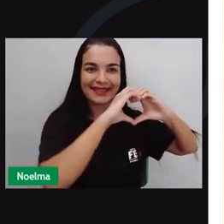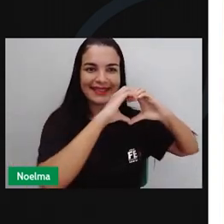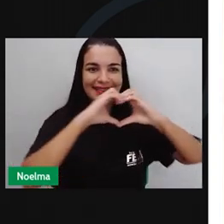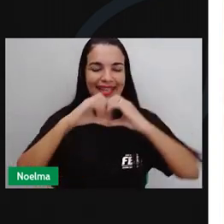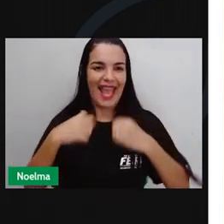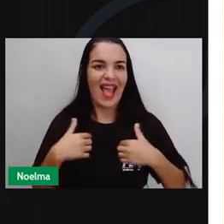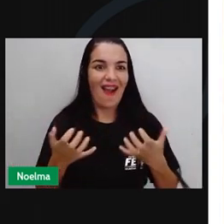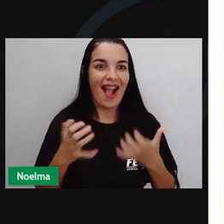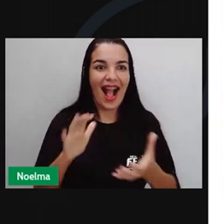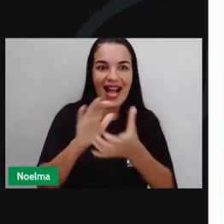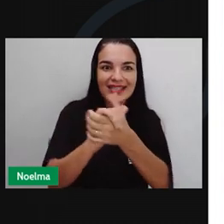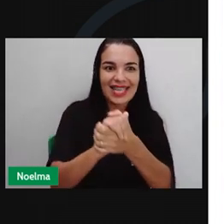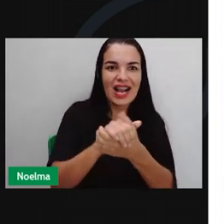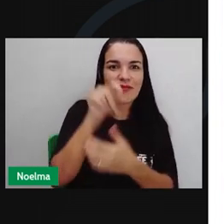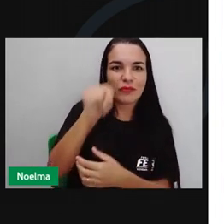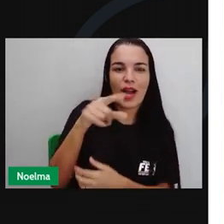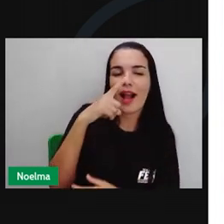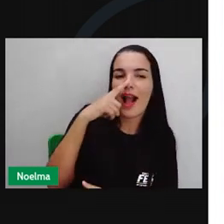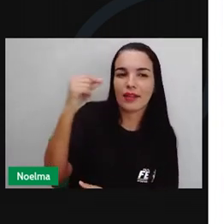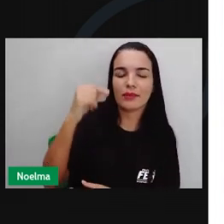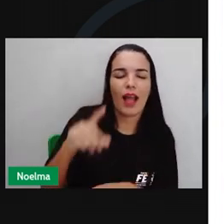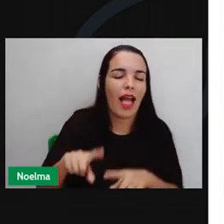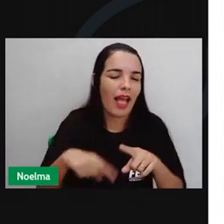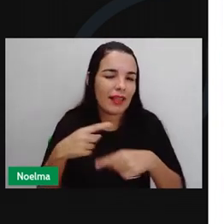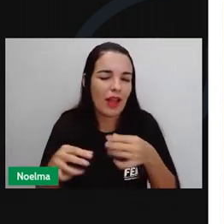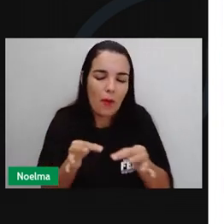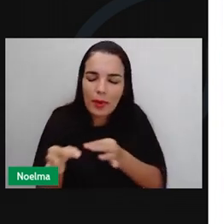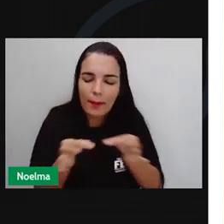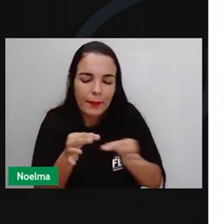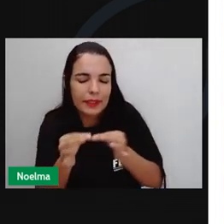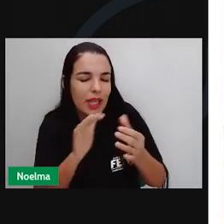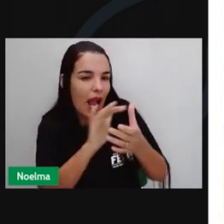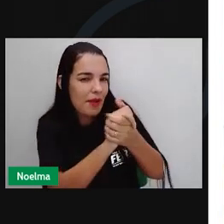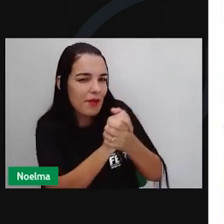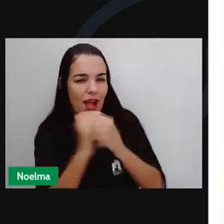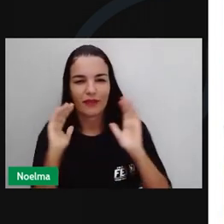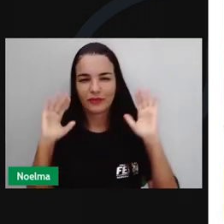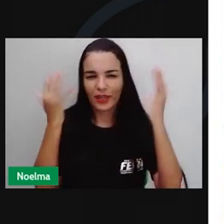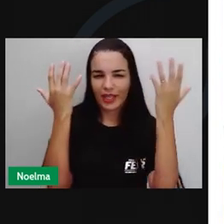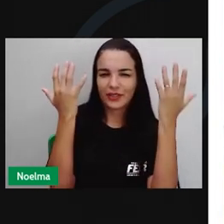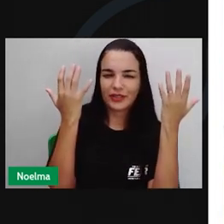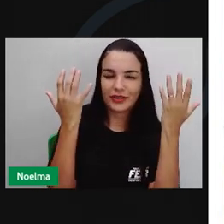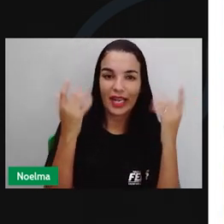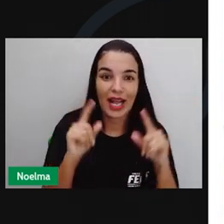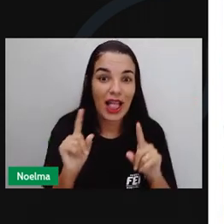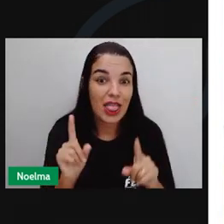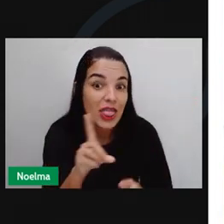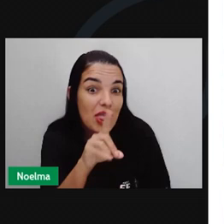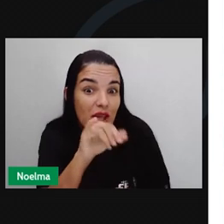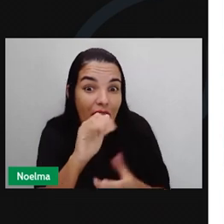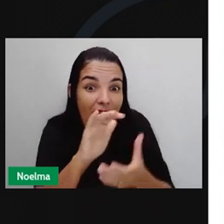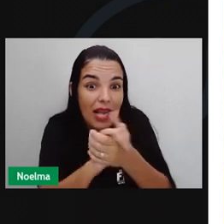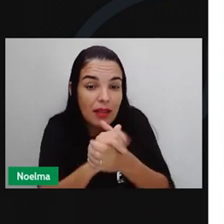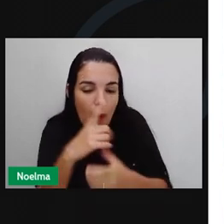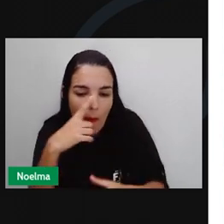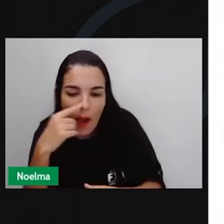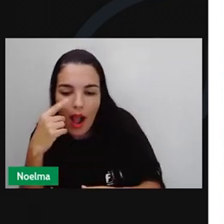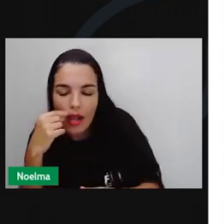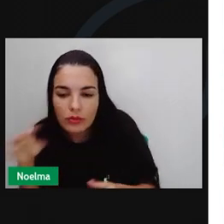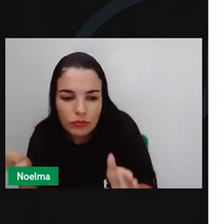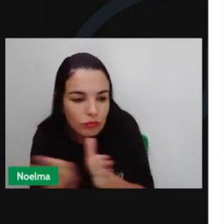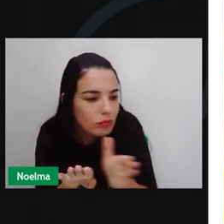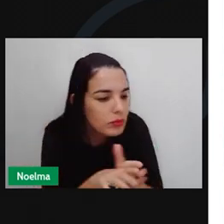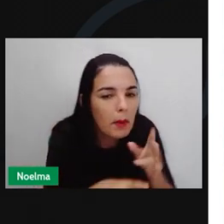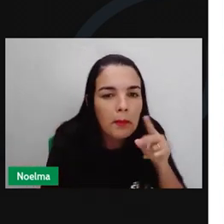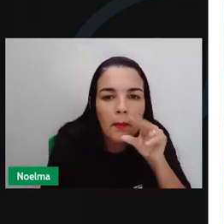você, rato. E começaram os preparativos para a festa. No dia do casamento, o rato foi até a cozinha para